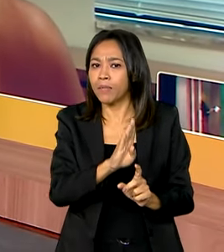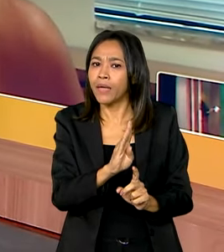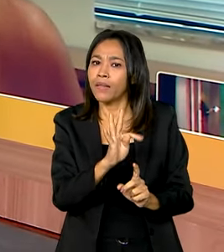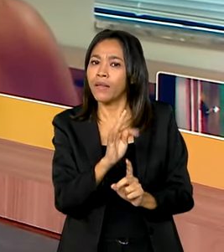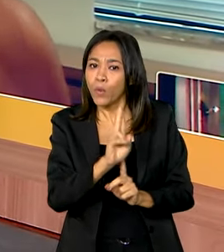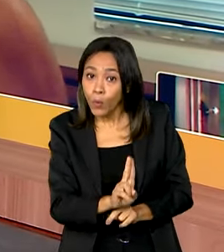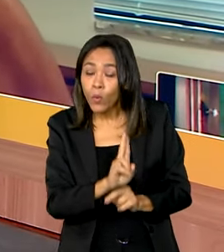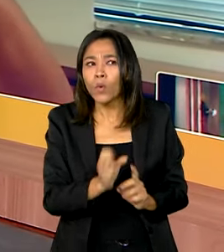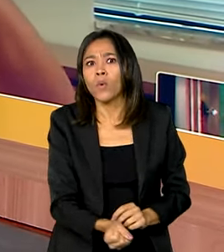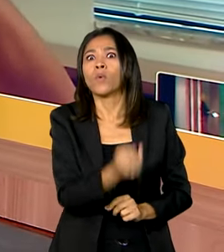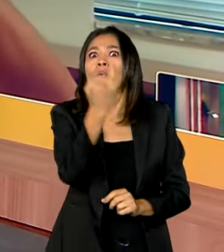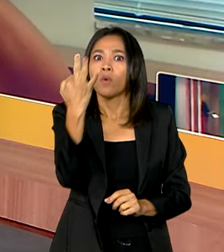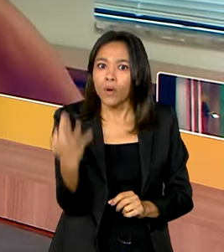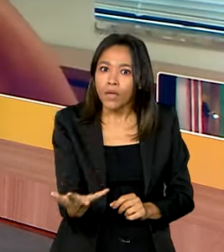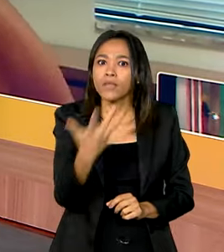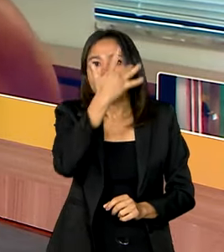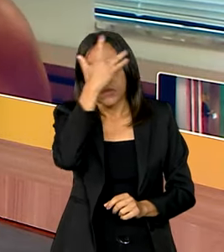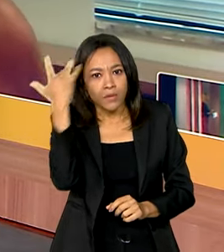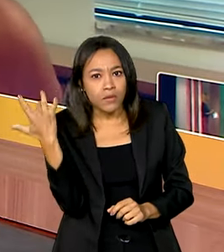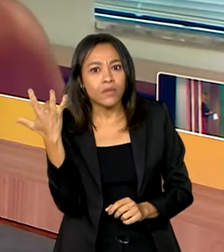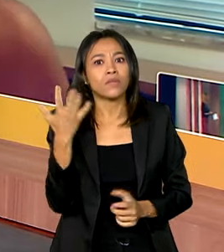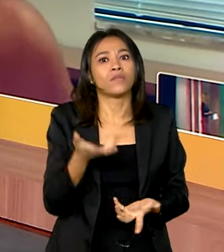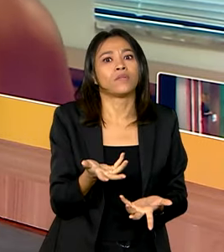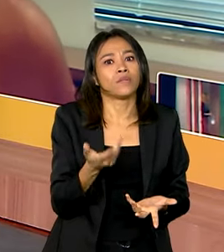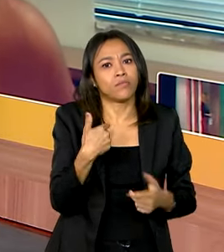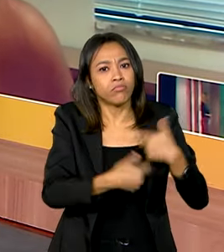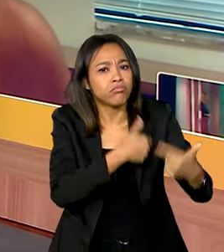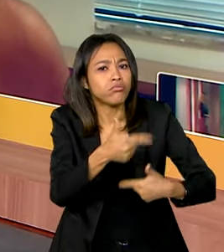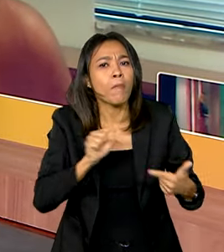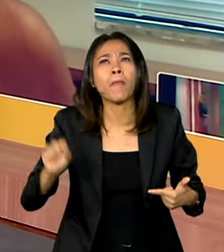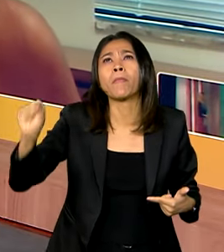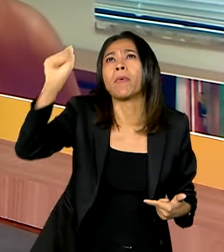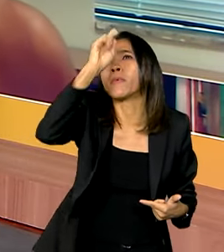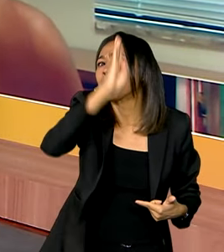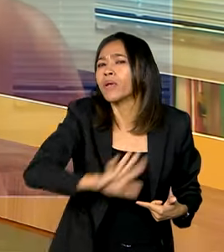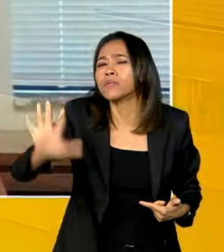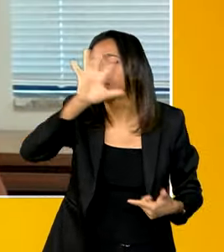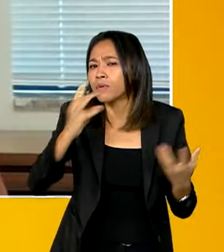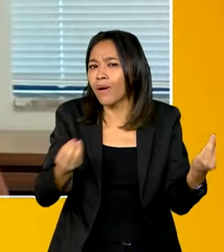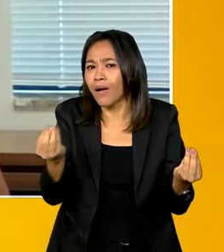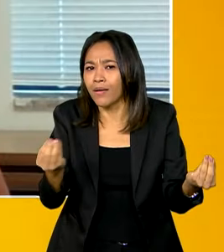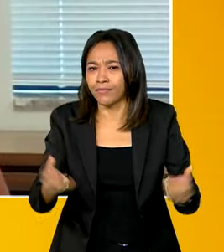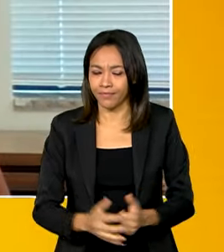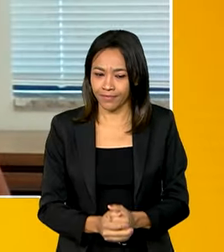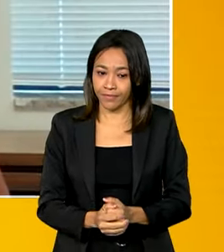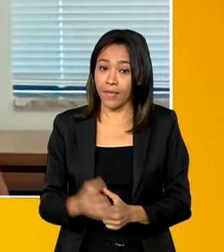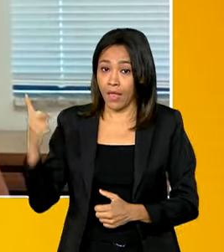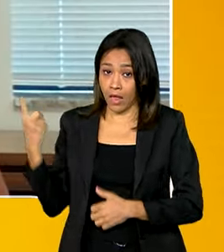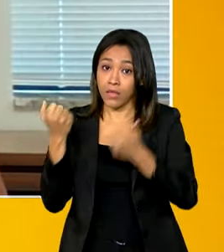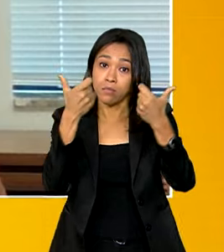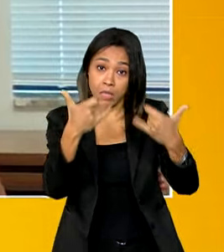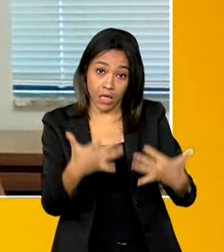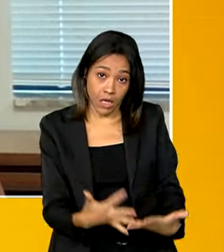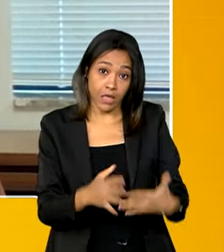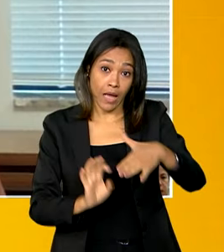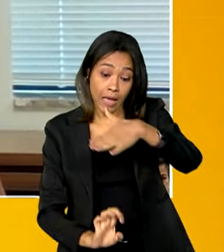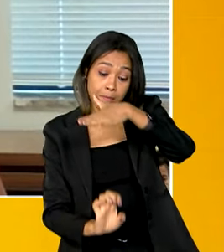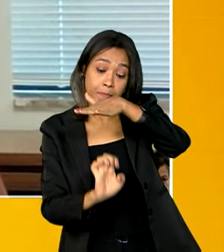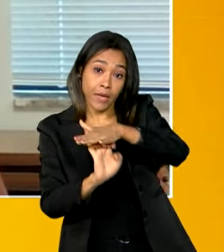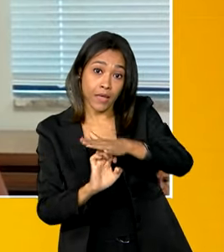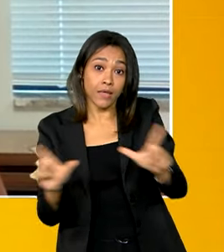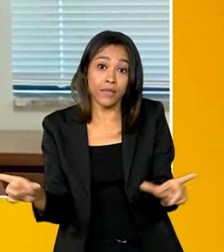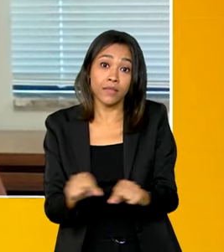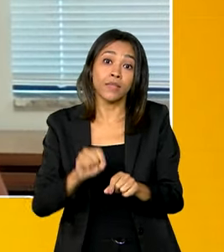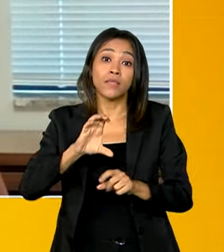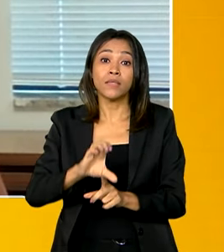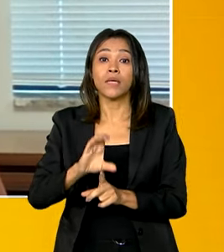quantos passageiros ela atende, quais cidades atua? Bom, a CBTU é a Companhia Brasileira de Três